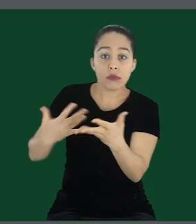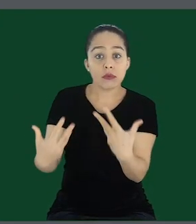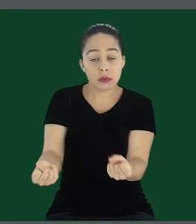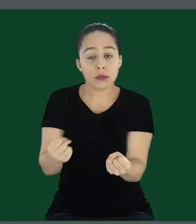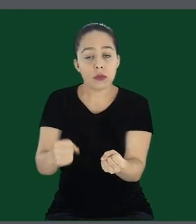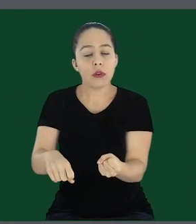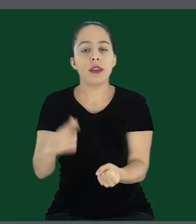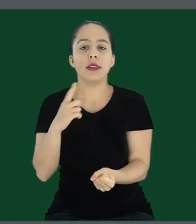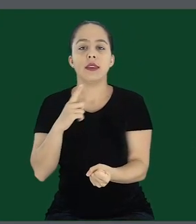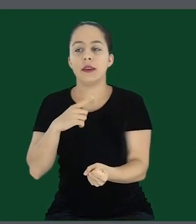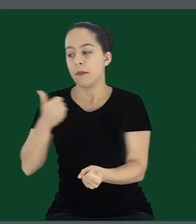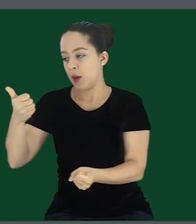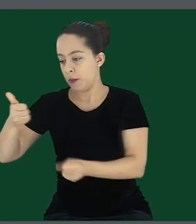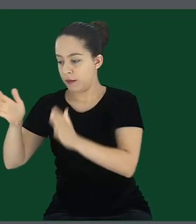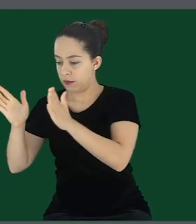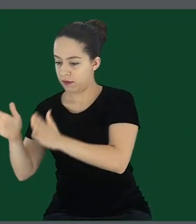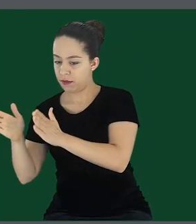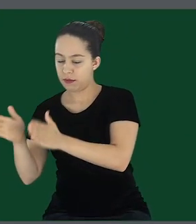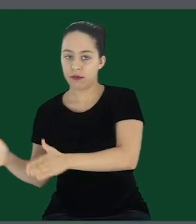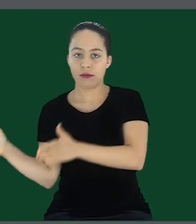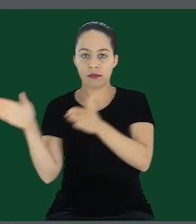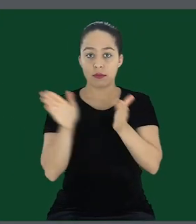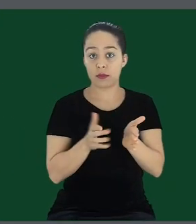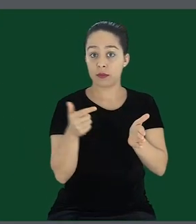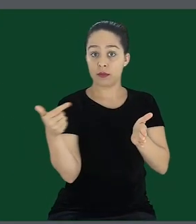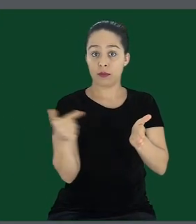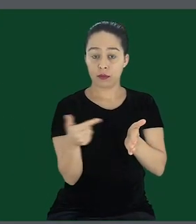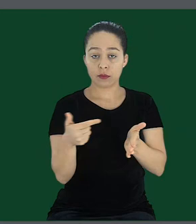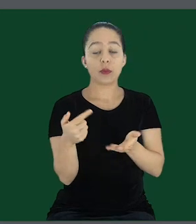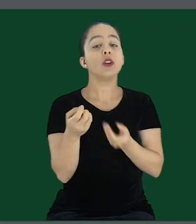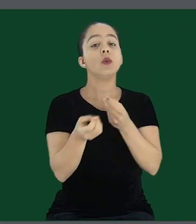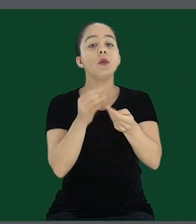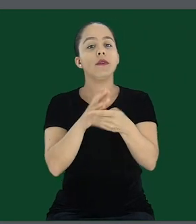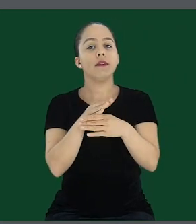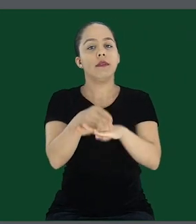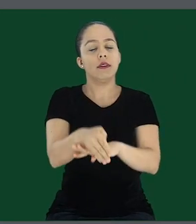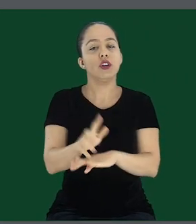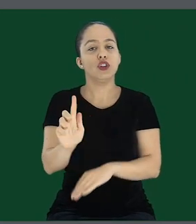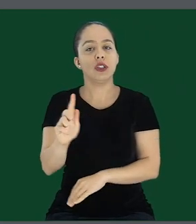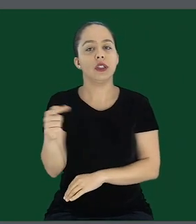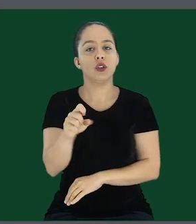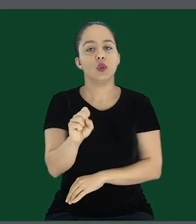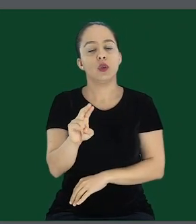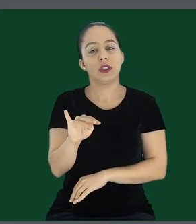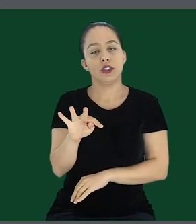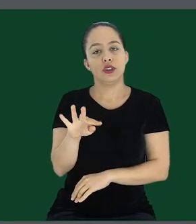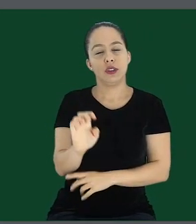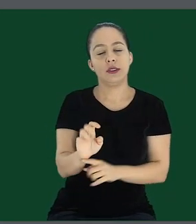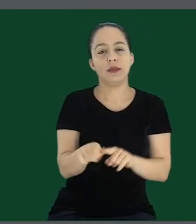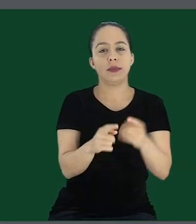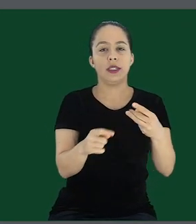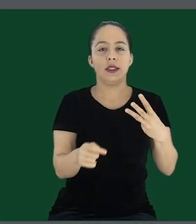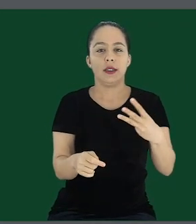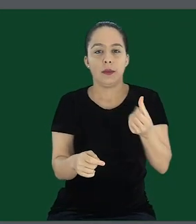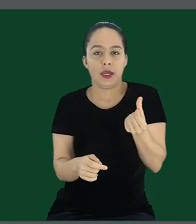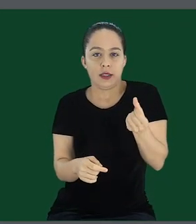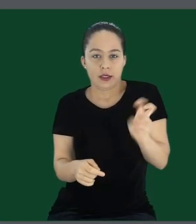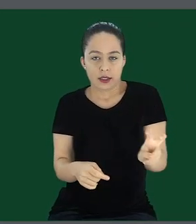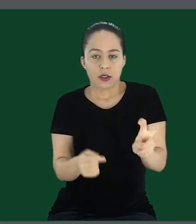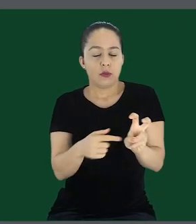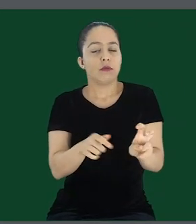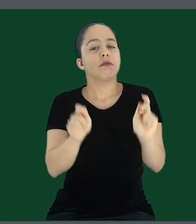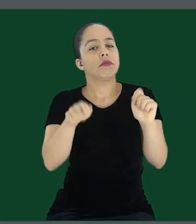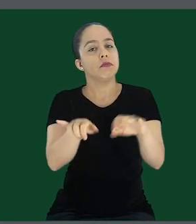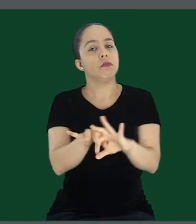tem a segunda parte aqui. Aqui fala, o acesso da plataforma G Suite e Office